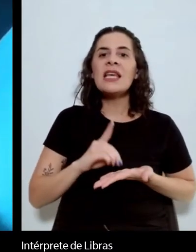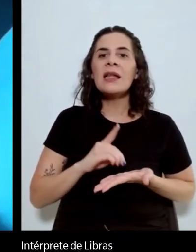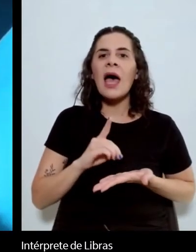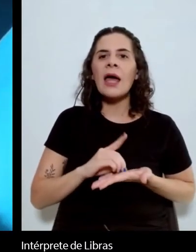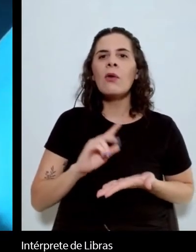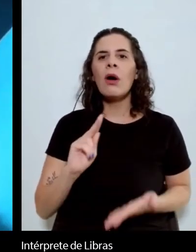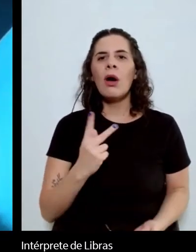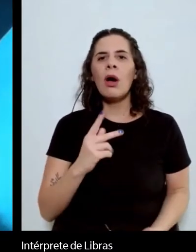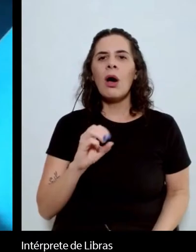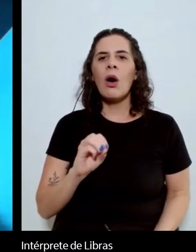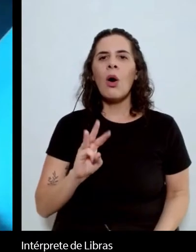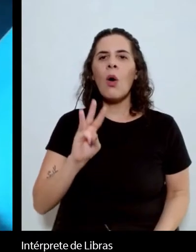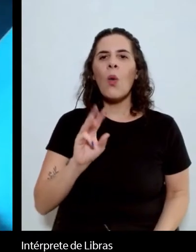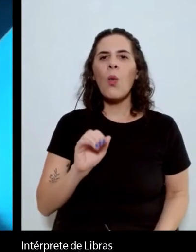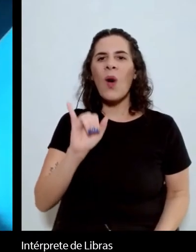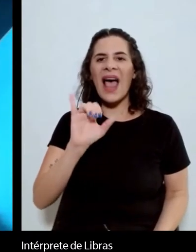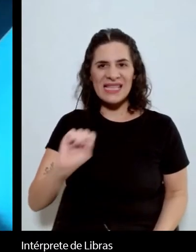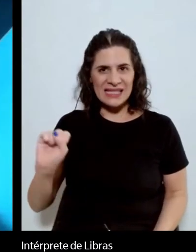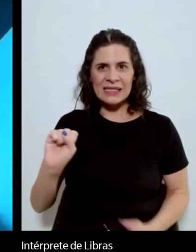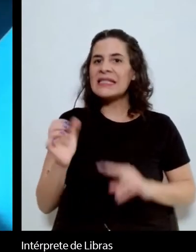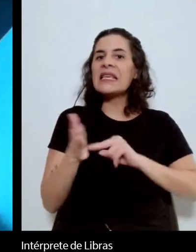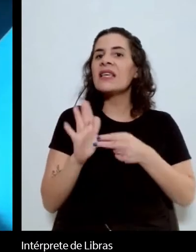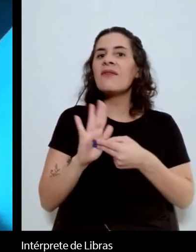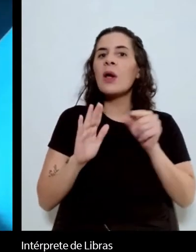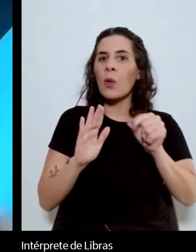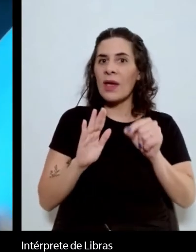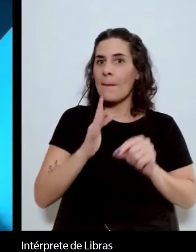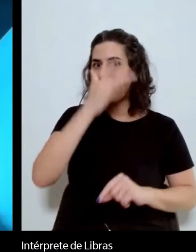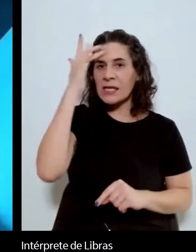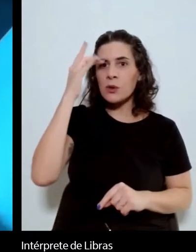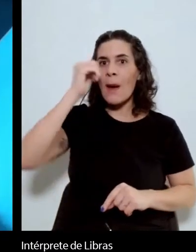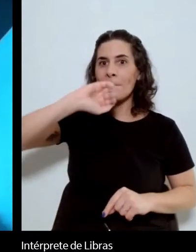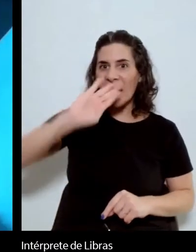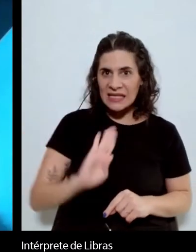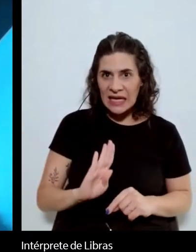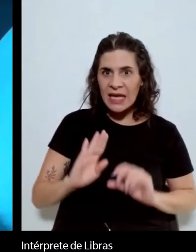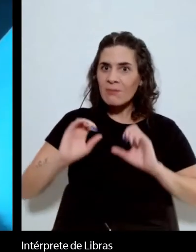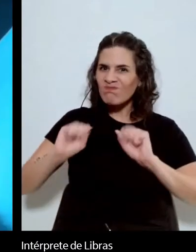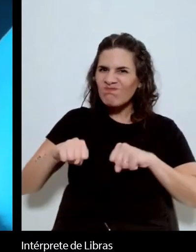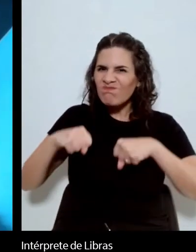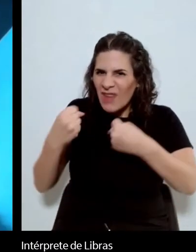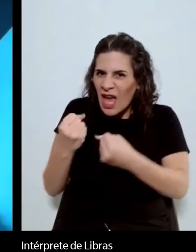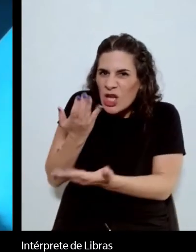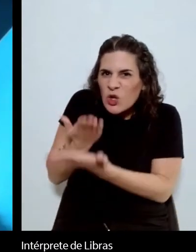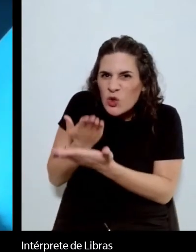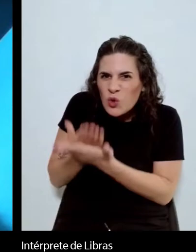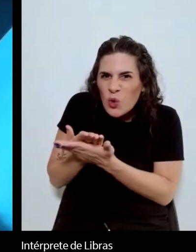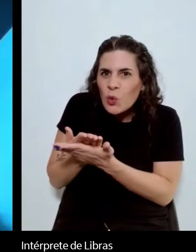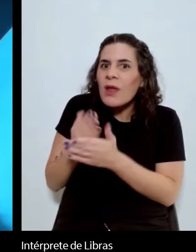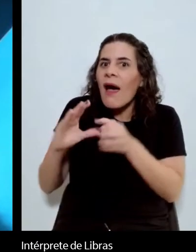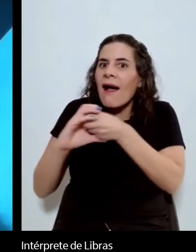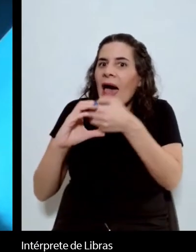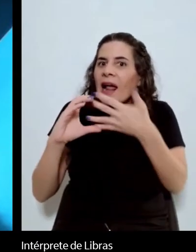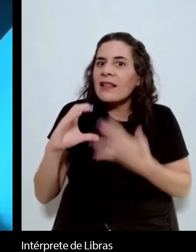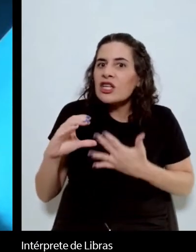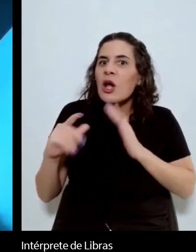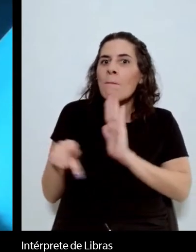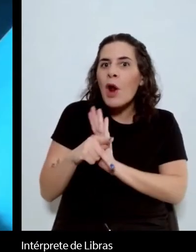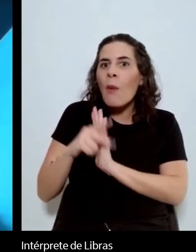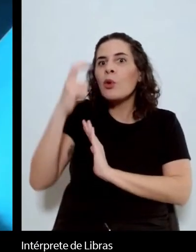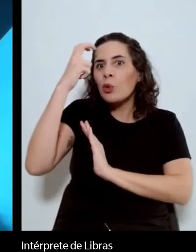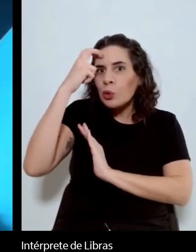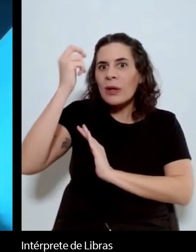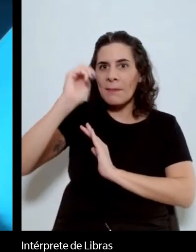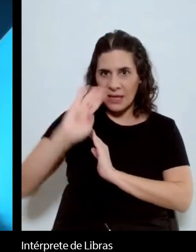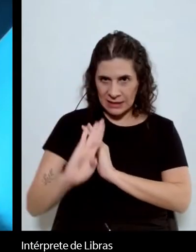brasilianista era o brasileiro ou a brasileira que se dedicava a estudar aspectos da cultura brasileira, e é literalmente